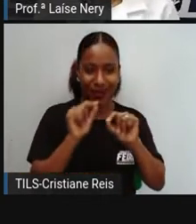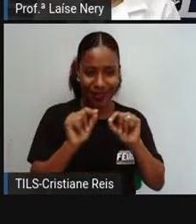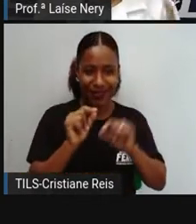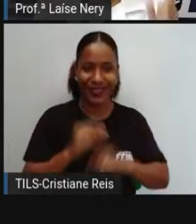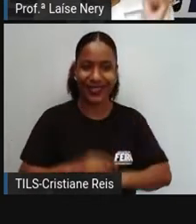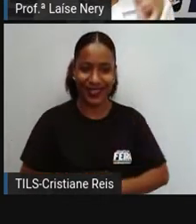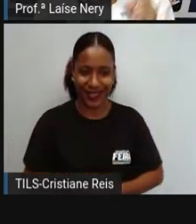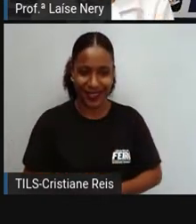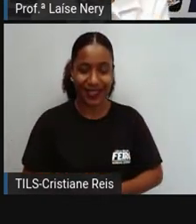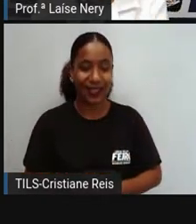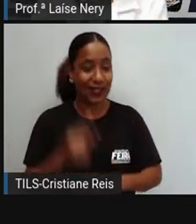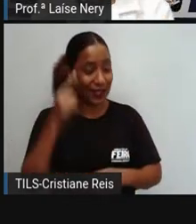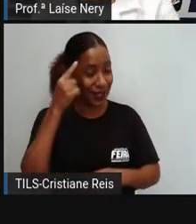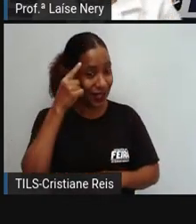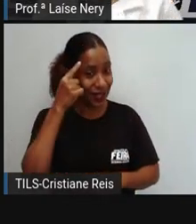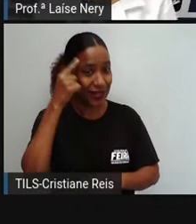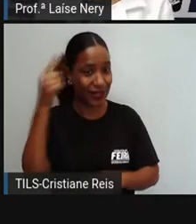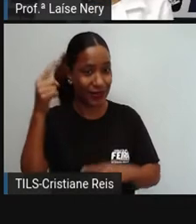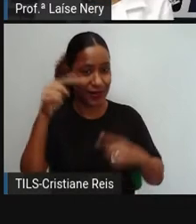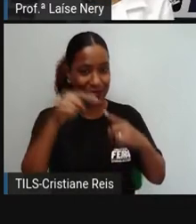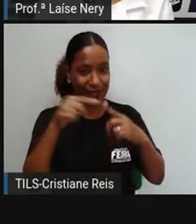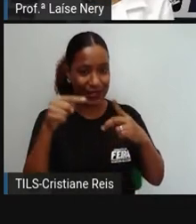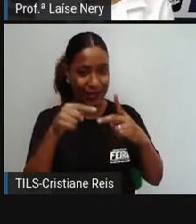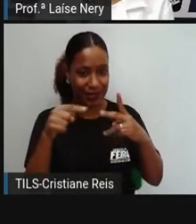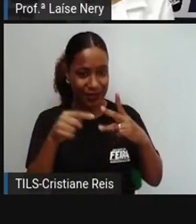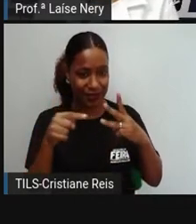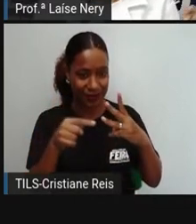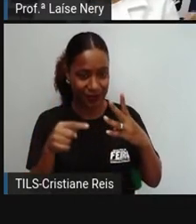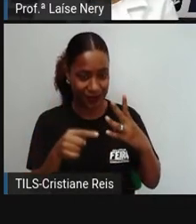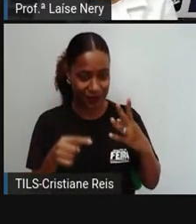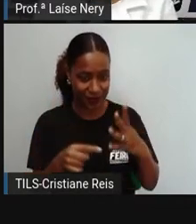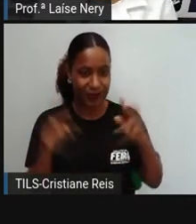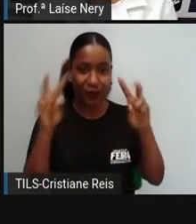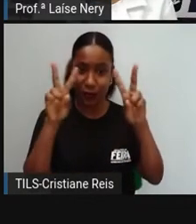vamos lá relembrar cada um desses assuntos.